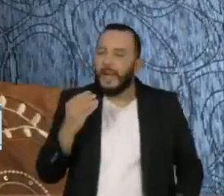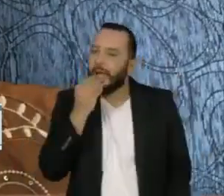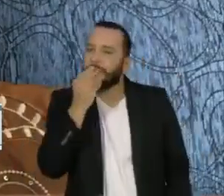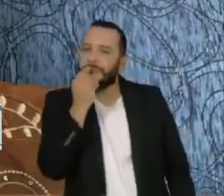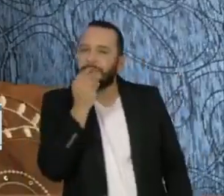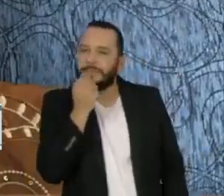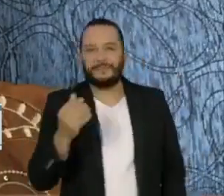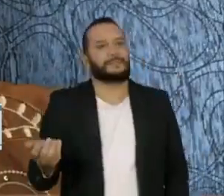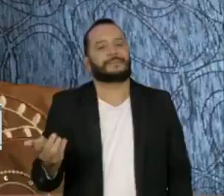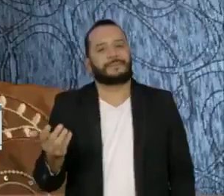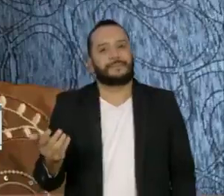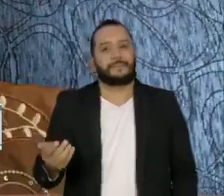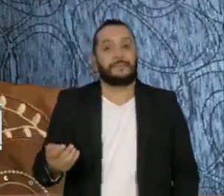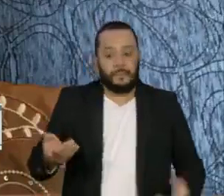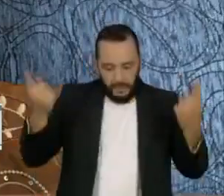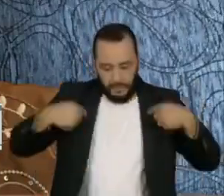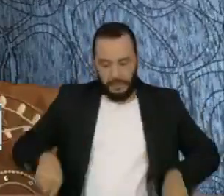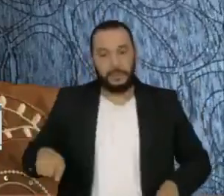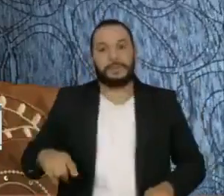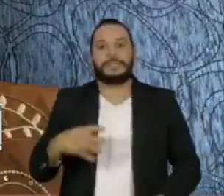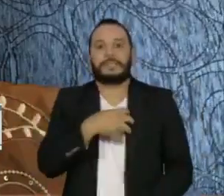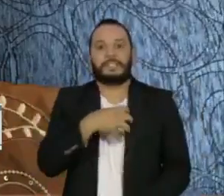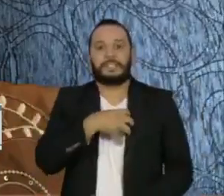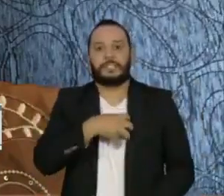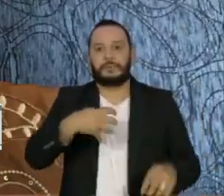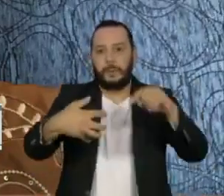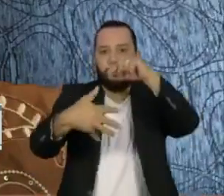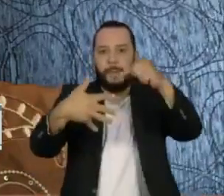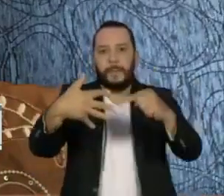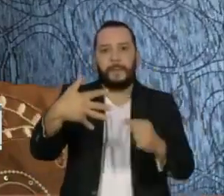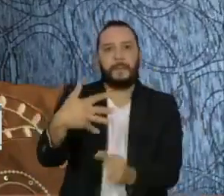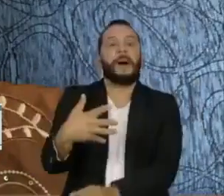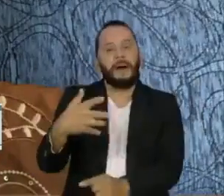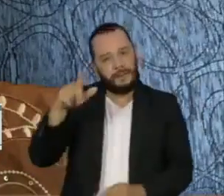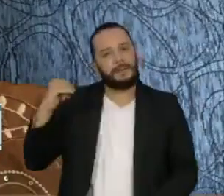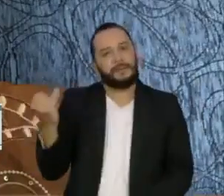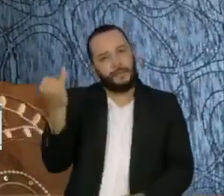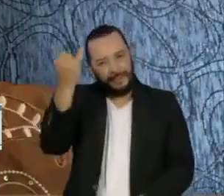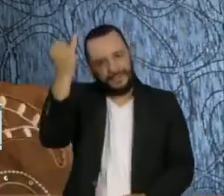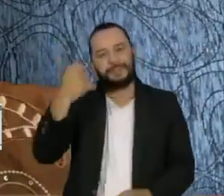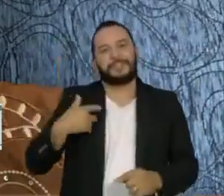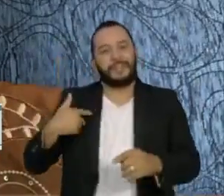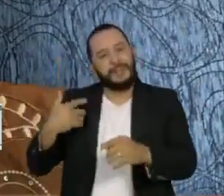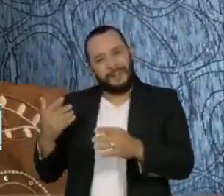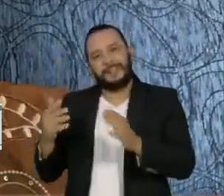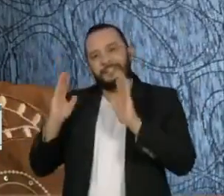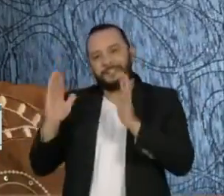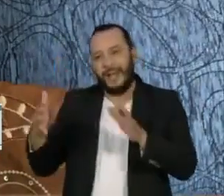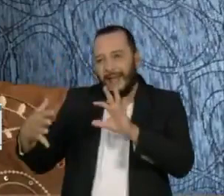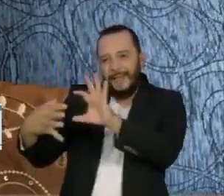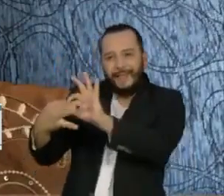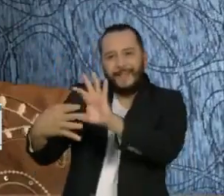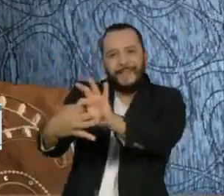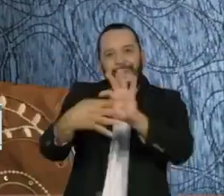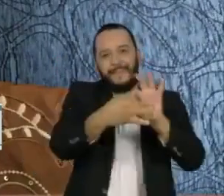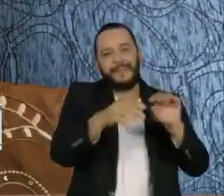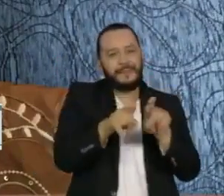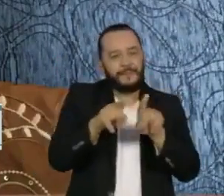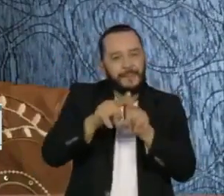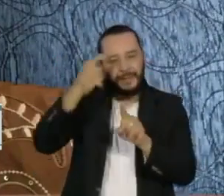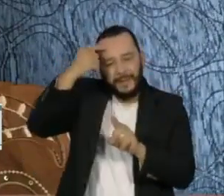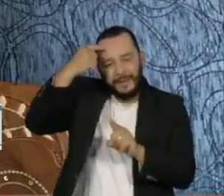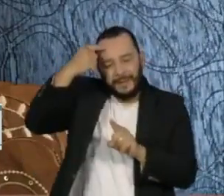que os nossos órgãos do sentido são as nossas janelas para o mundo, mas também nos conectam com a nossa memória